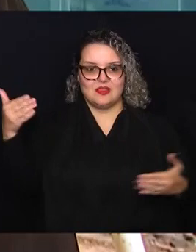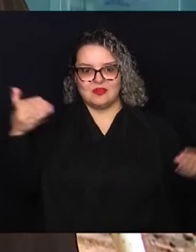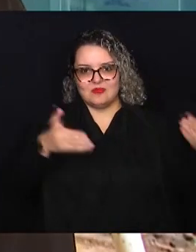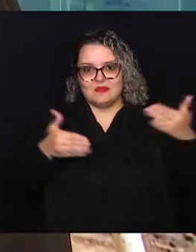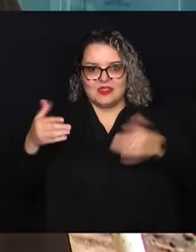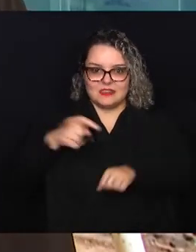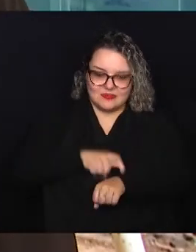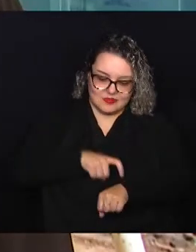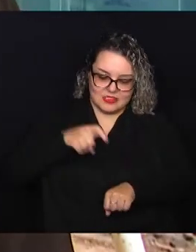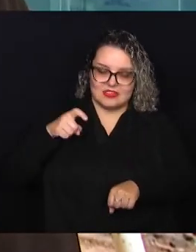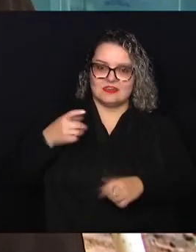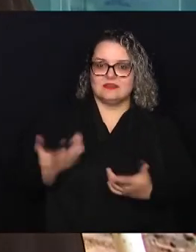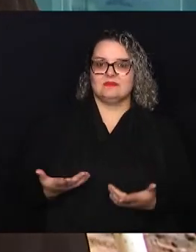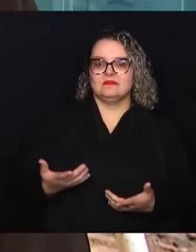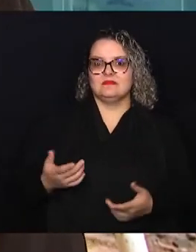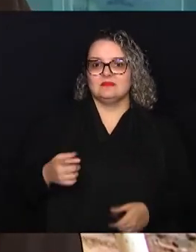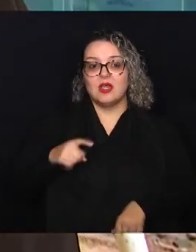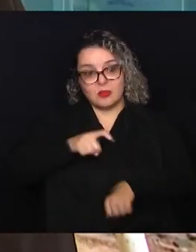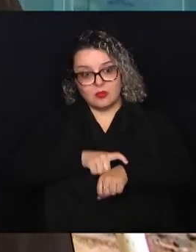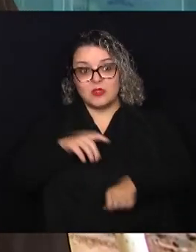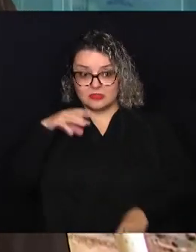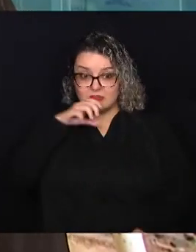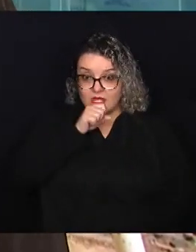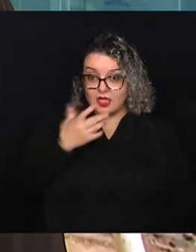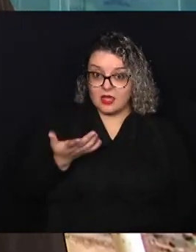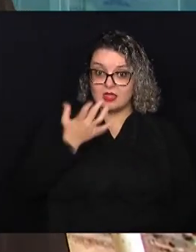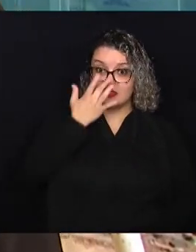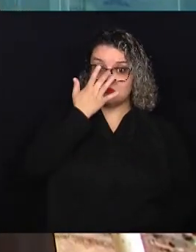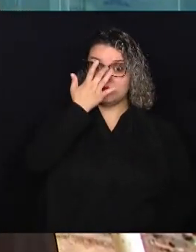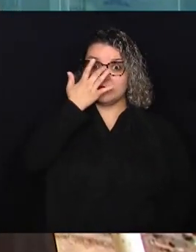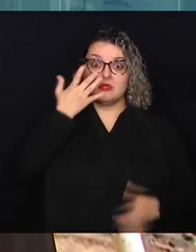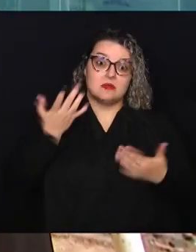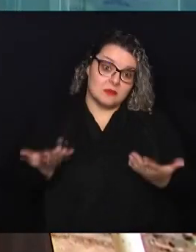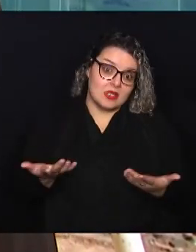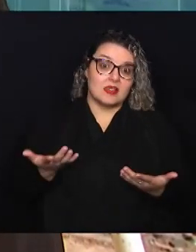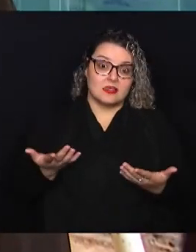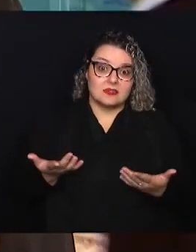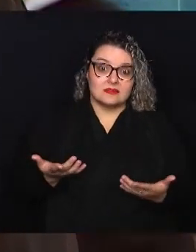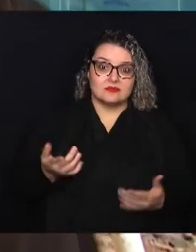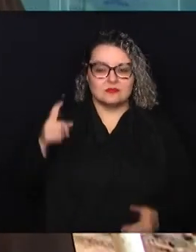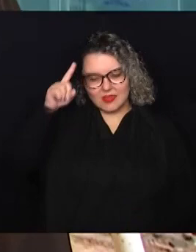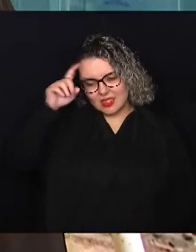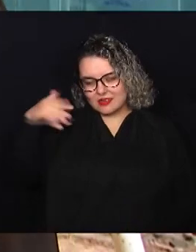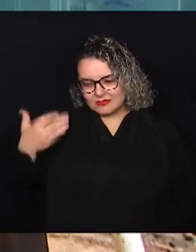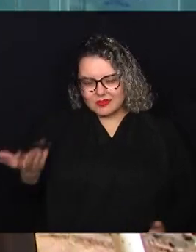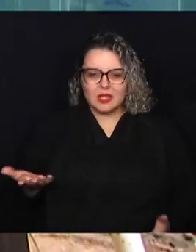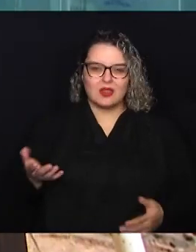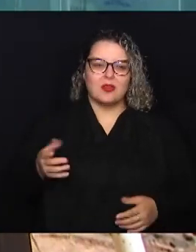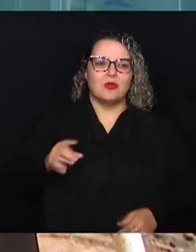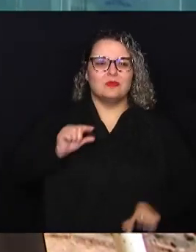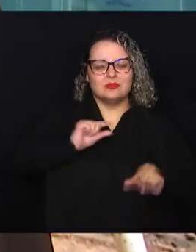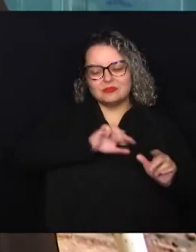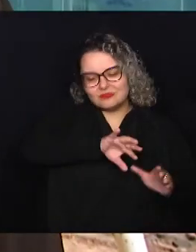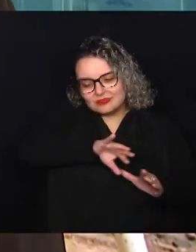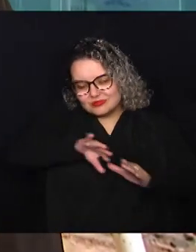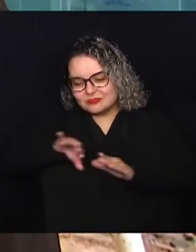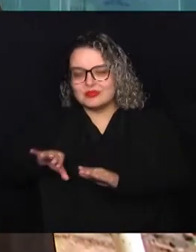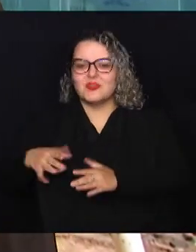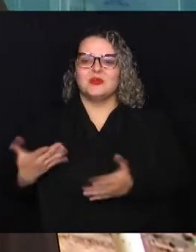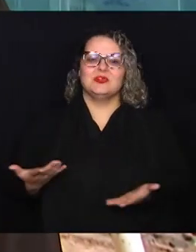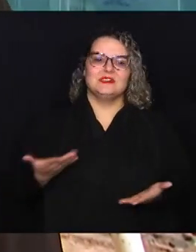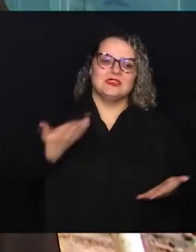momento é um momento rápido mas que sai daquela rotina tira da gente um pouco da rotina do trabalho traz